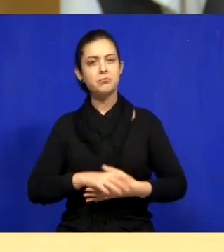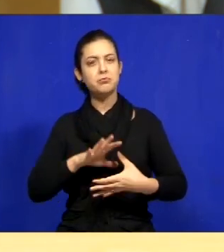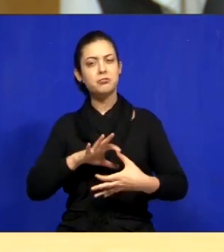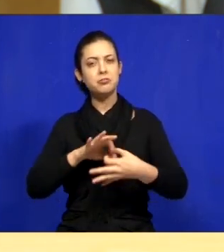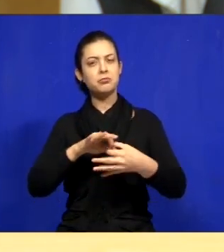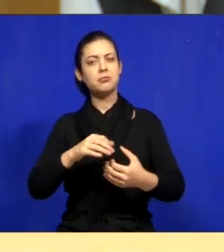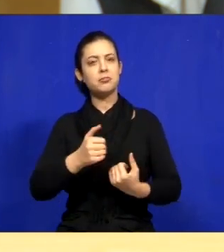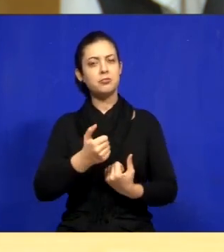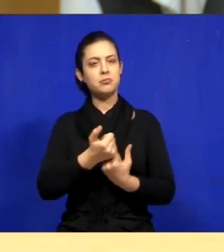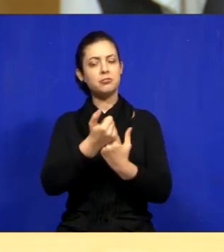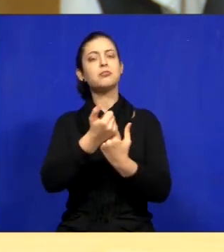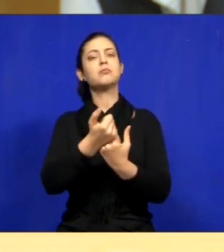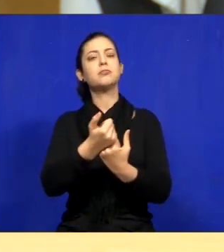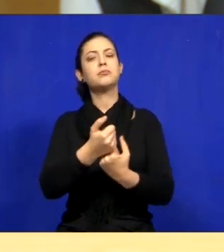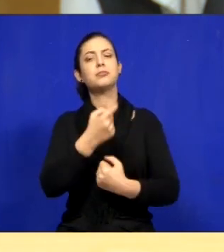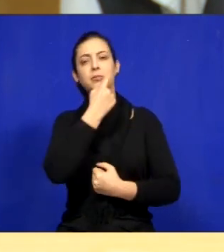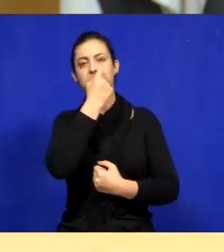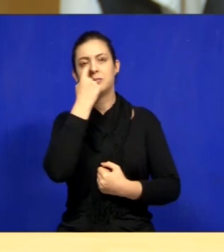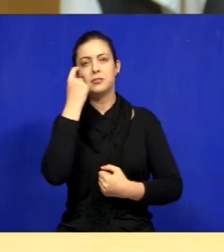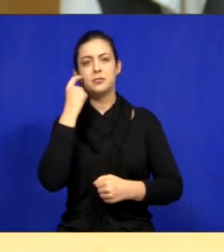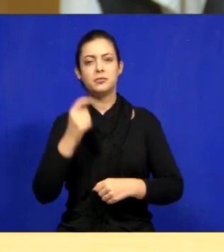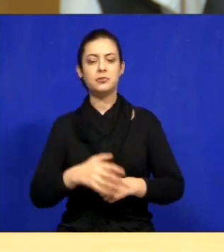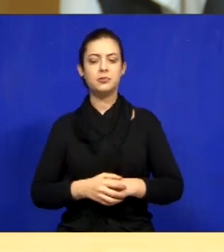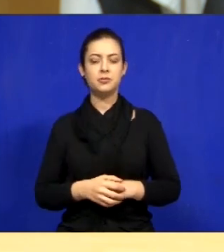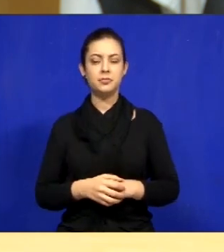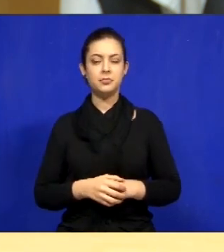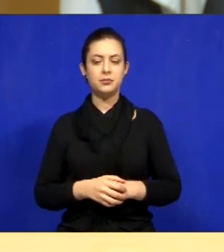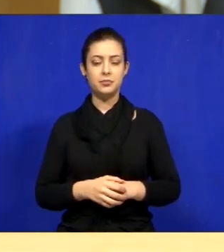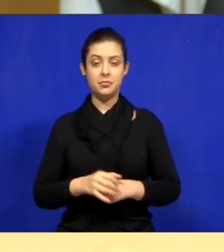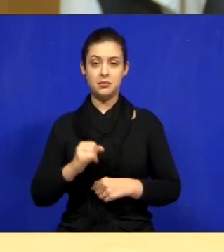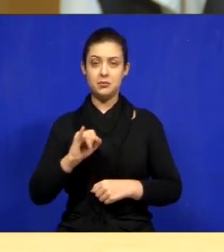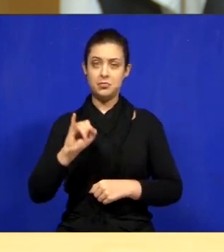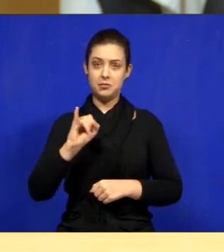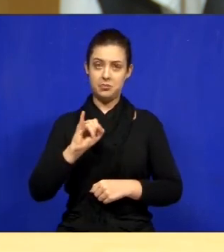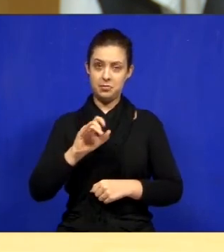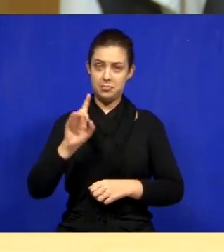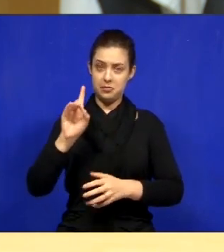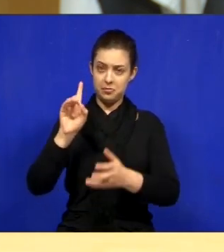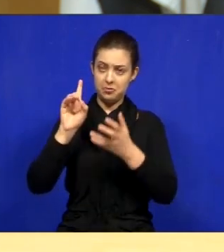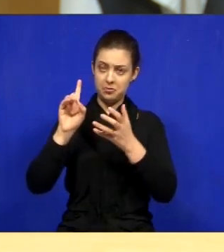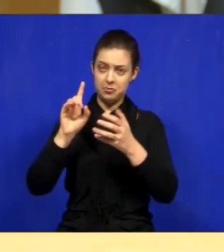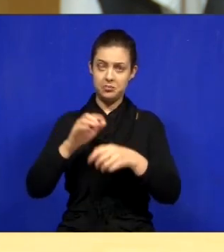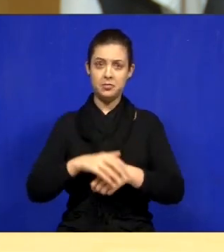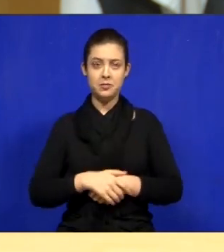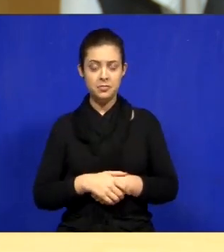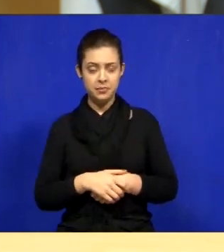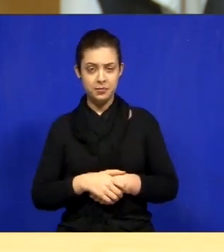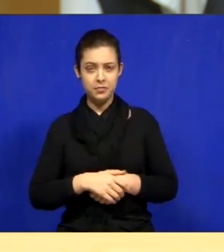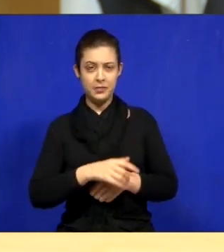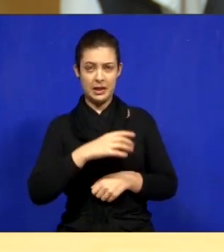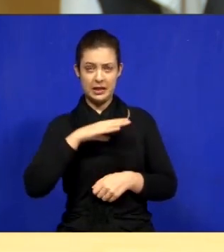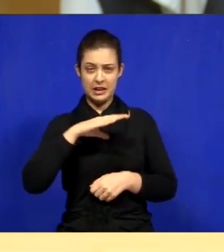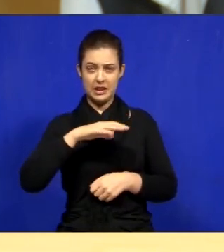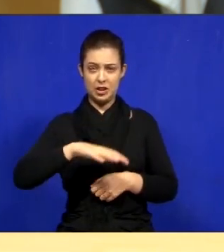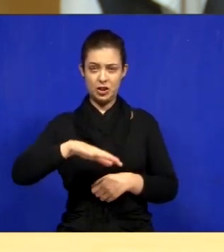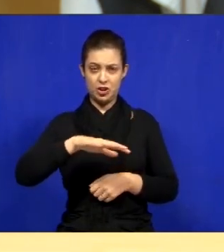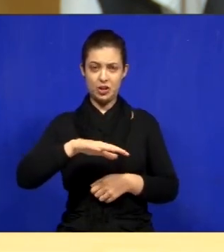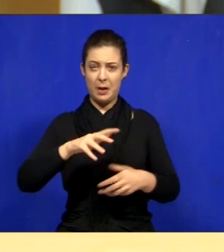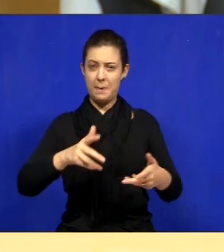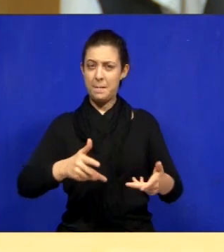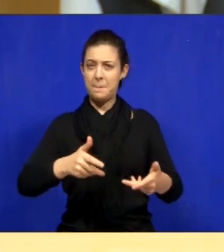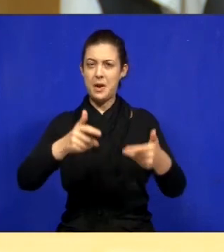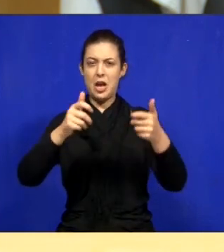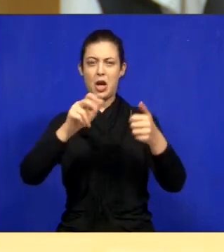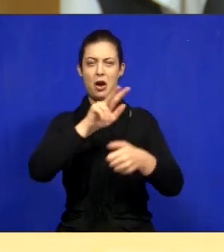vereador Valmir do Parque Minha Lua. Se Deus quiser, nós vamos fazer essa cidade de Jacareí ser a melhor